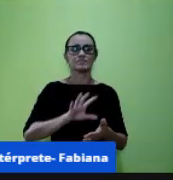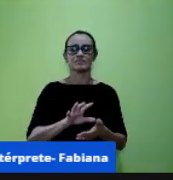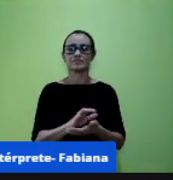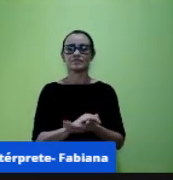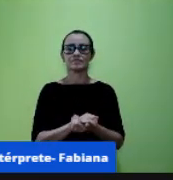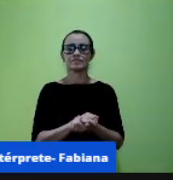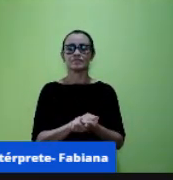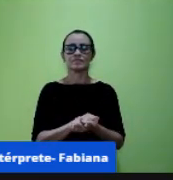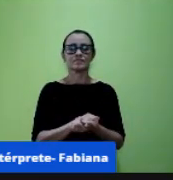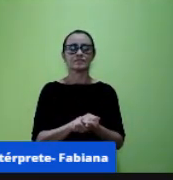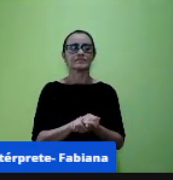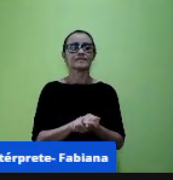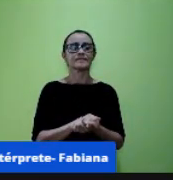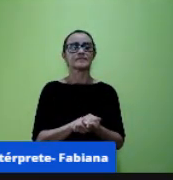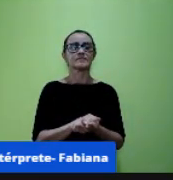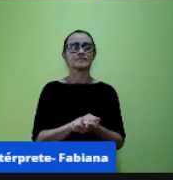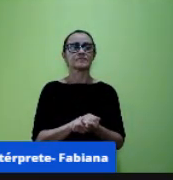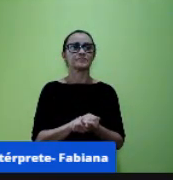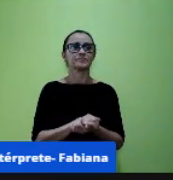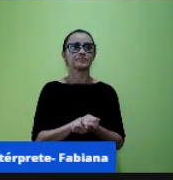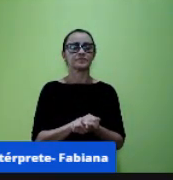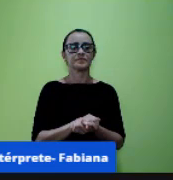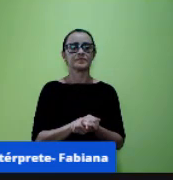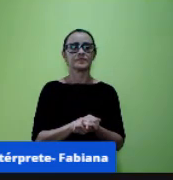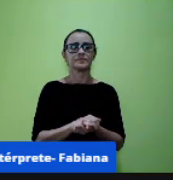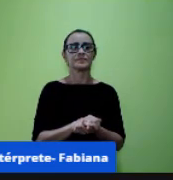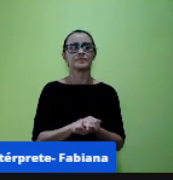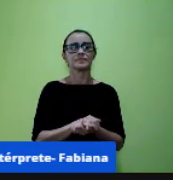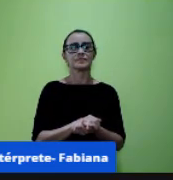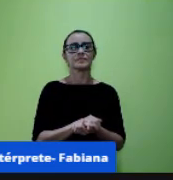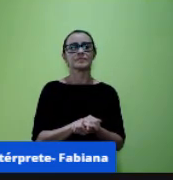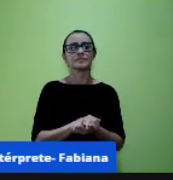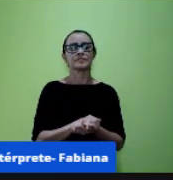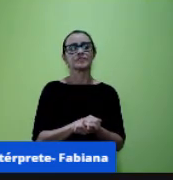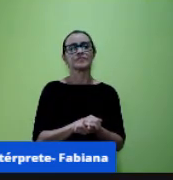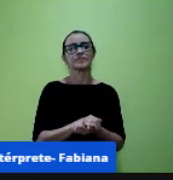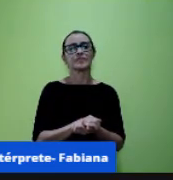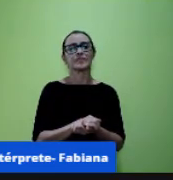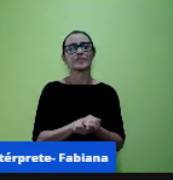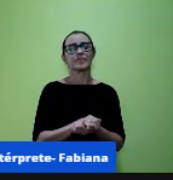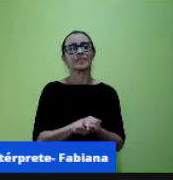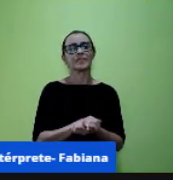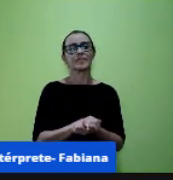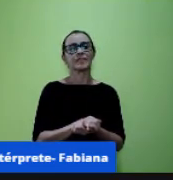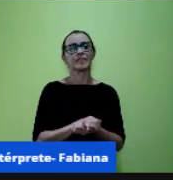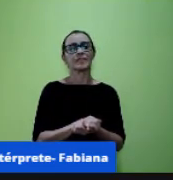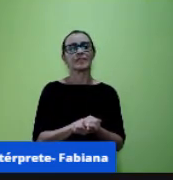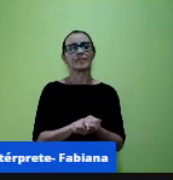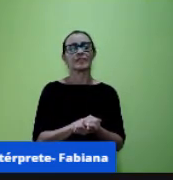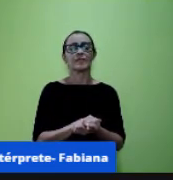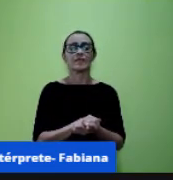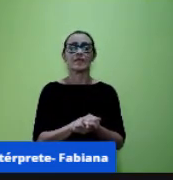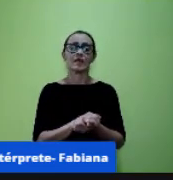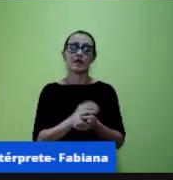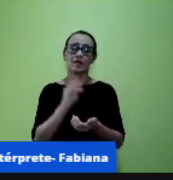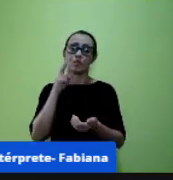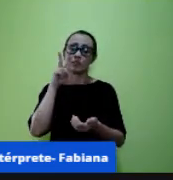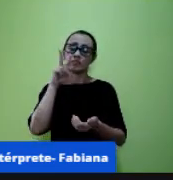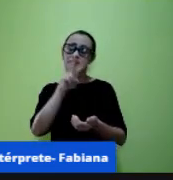veja só esse aí chegar lá na casa dele